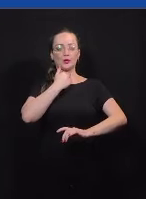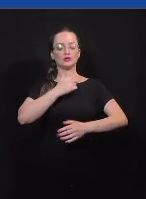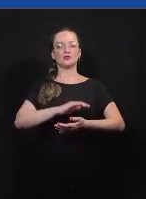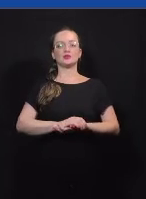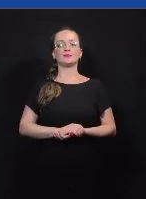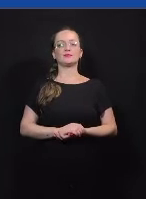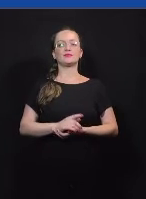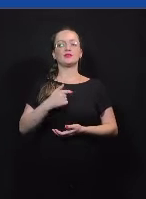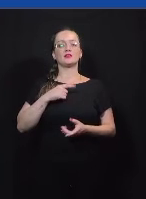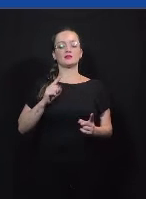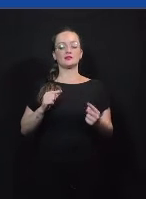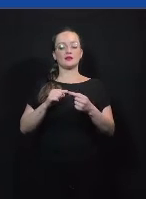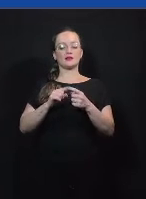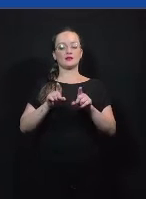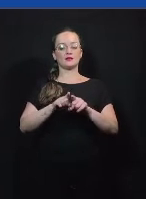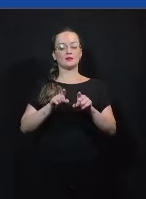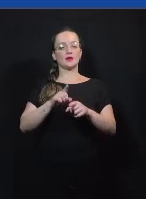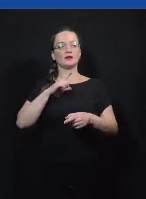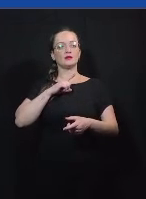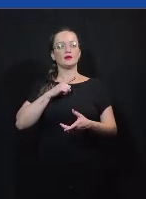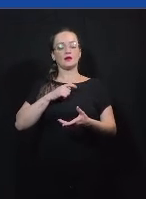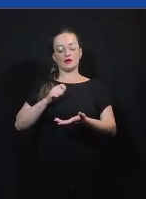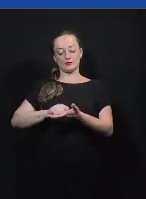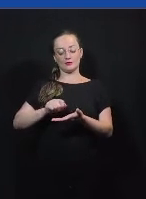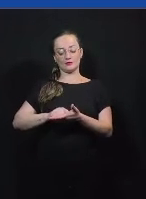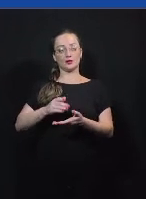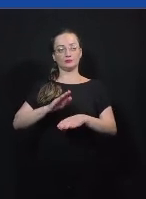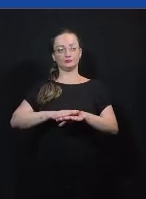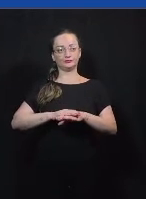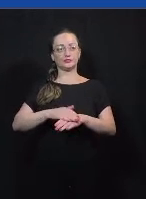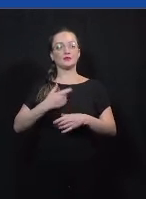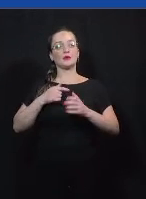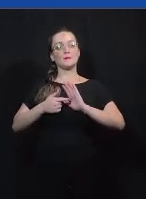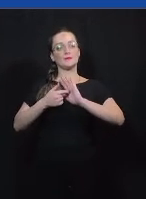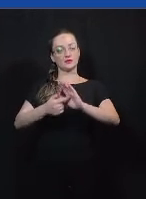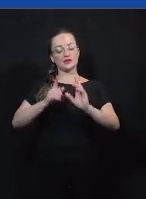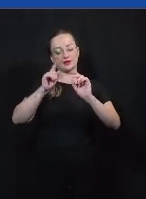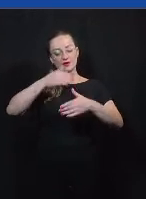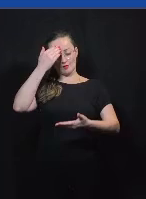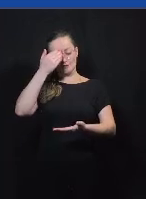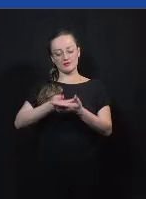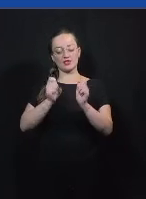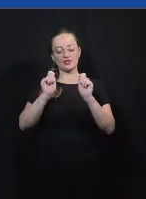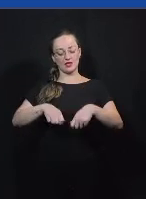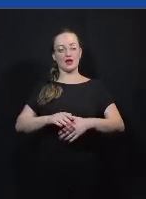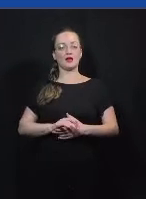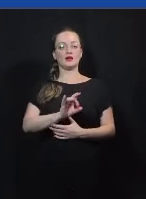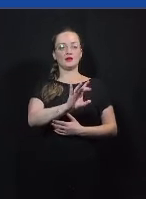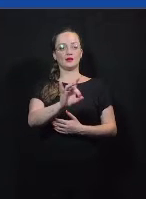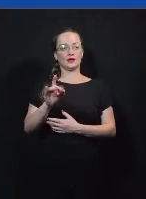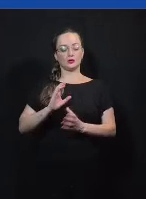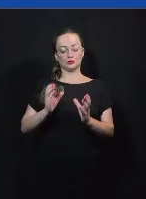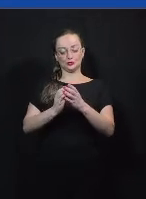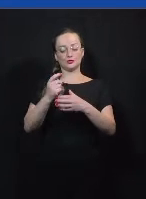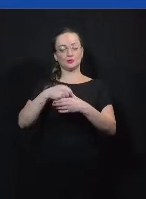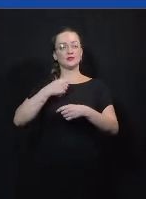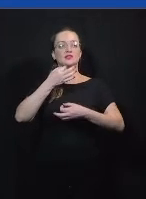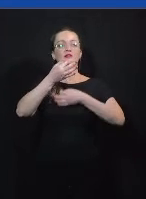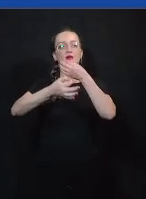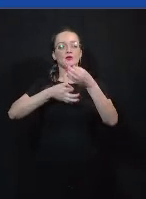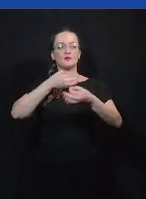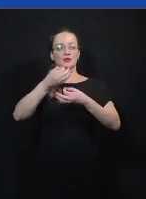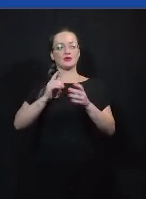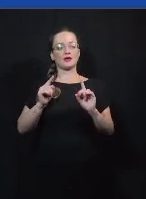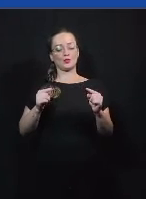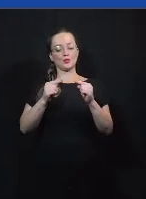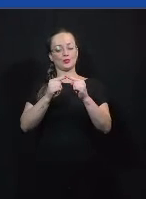né? Isso está muito ligado também a ter as fontes em mãos para você conseguir mostrar que são fontes confiáveis e cada um dos membros do time deverá argumentar de acordo com